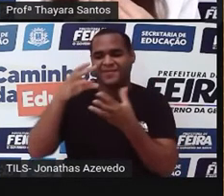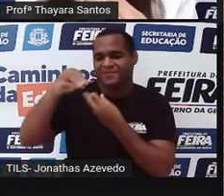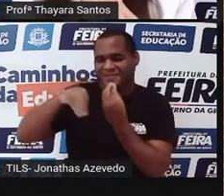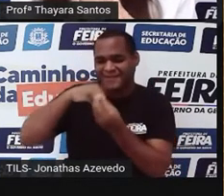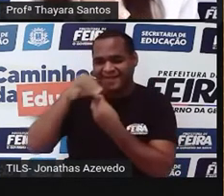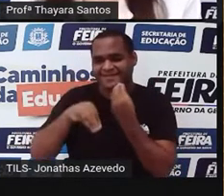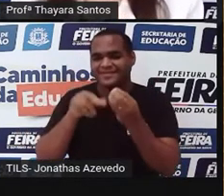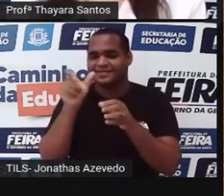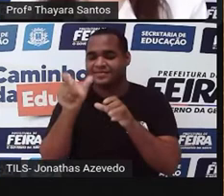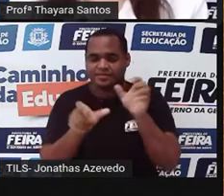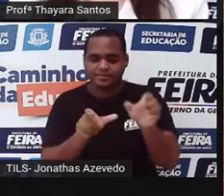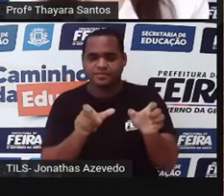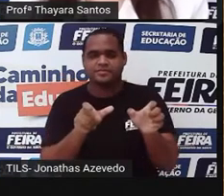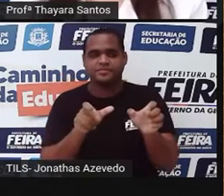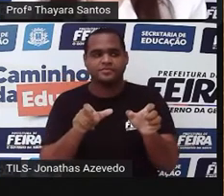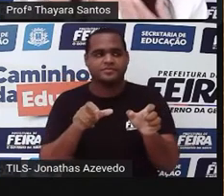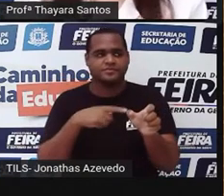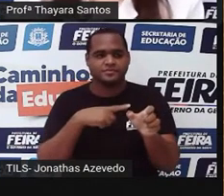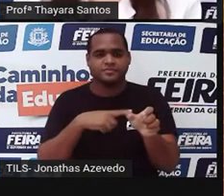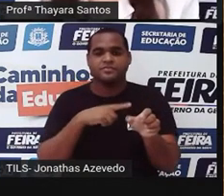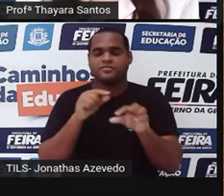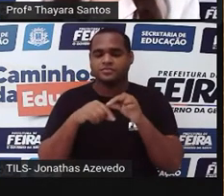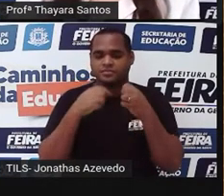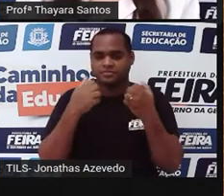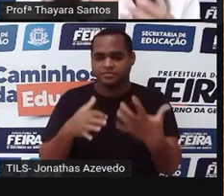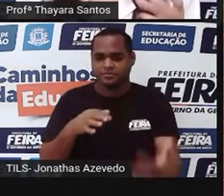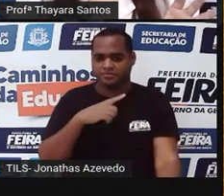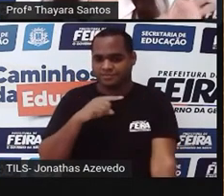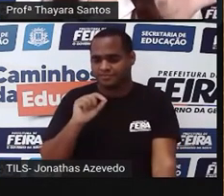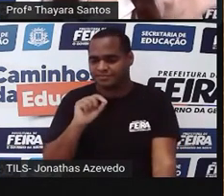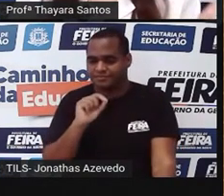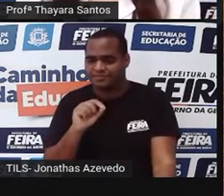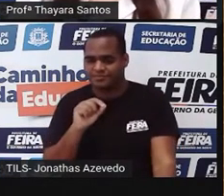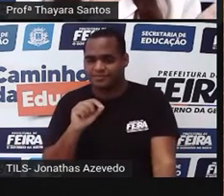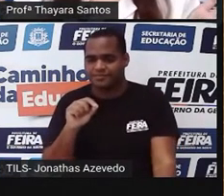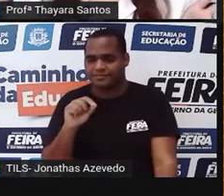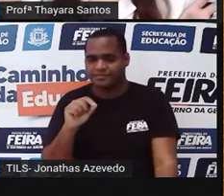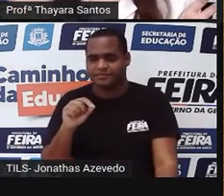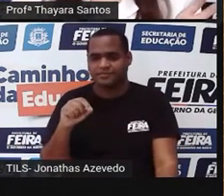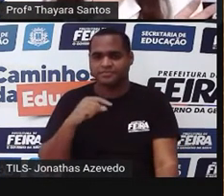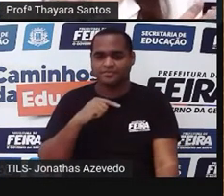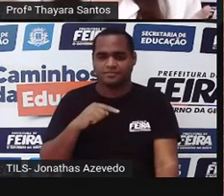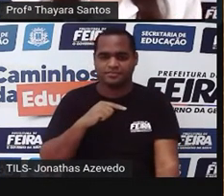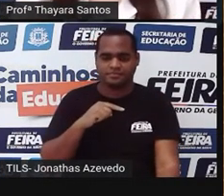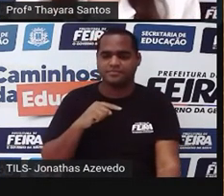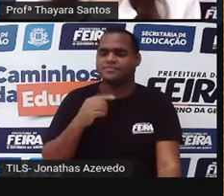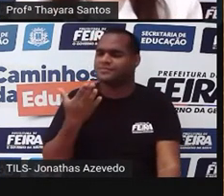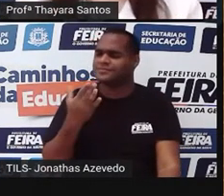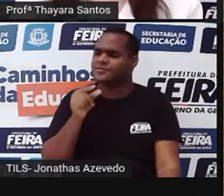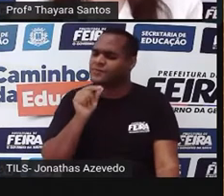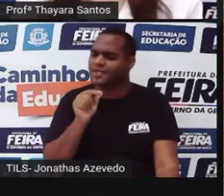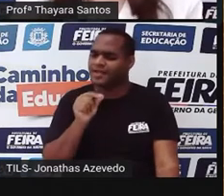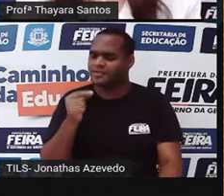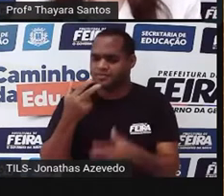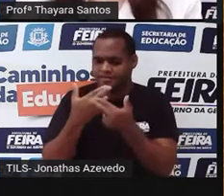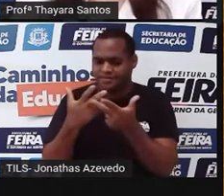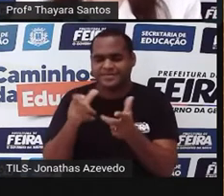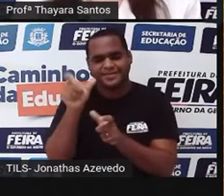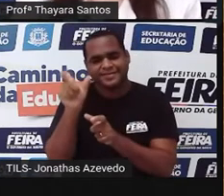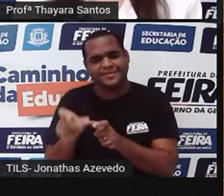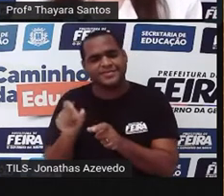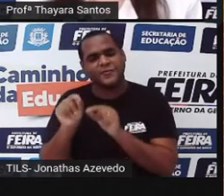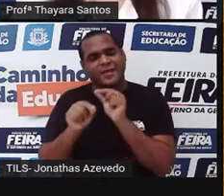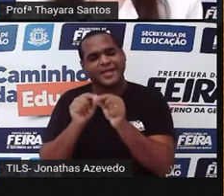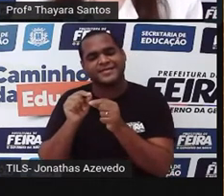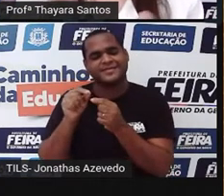características de organismos diferentes, colocar na soja uma característica de um outro organismo que deixe